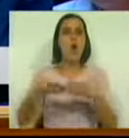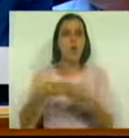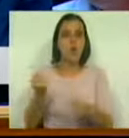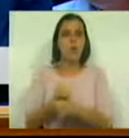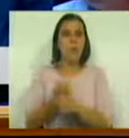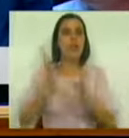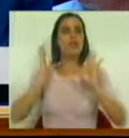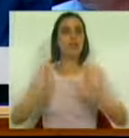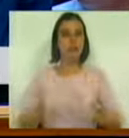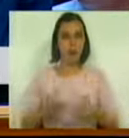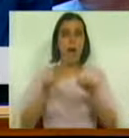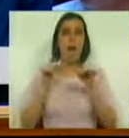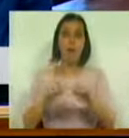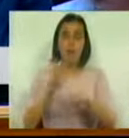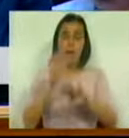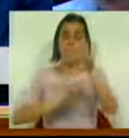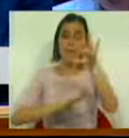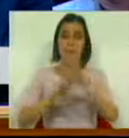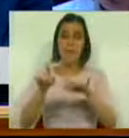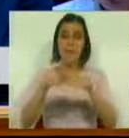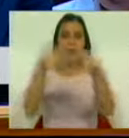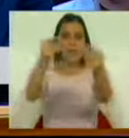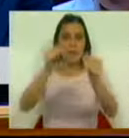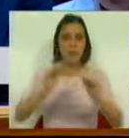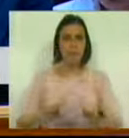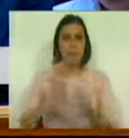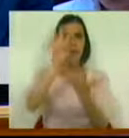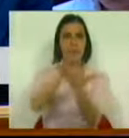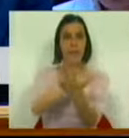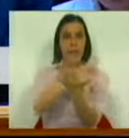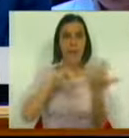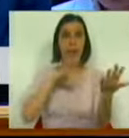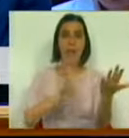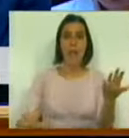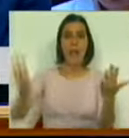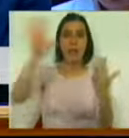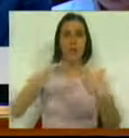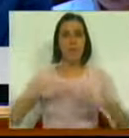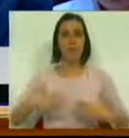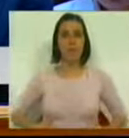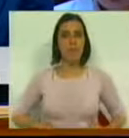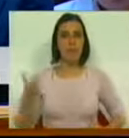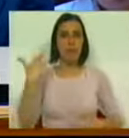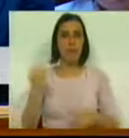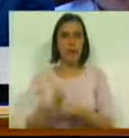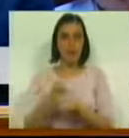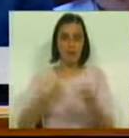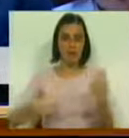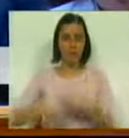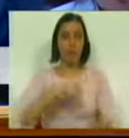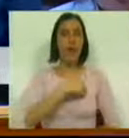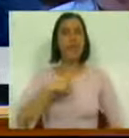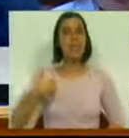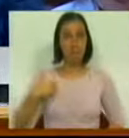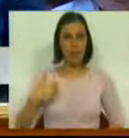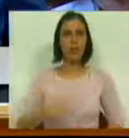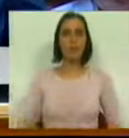de trabalho para proceder à elaboração de uma Tabela Nacional de Incapacidades e Funcionalidades na Saúde.